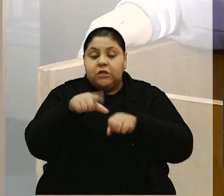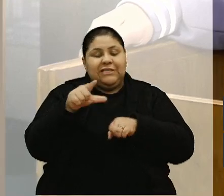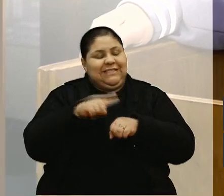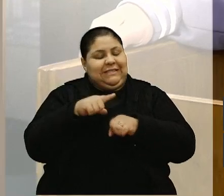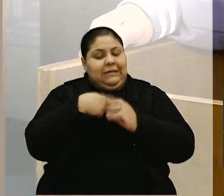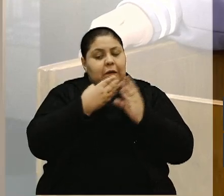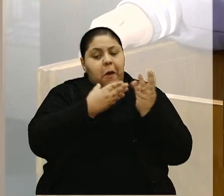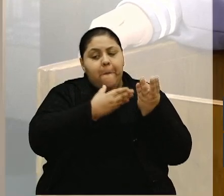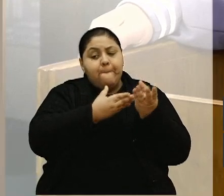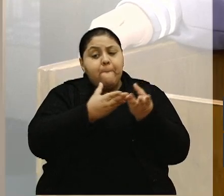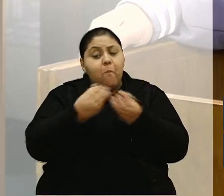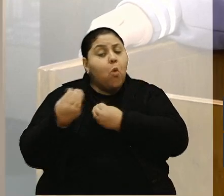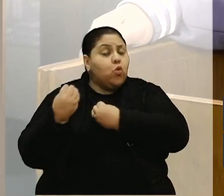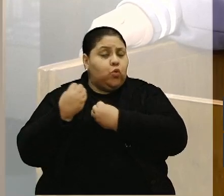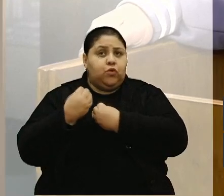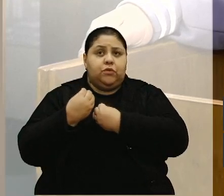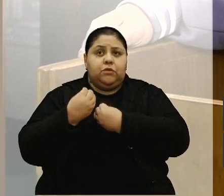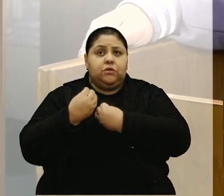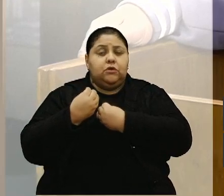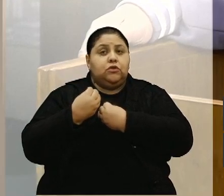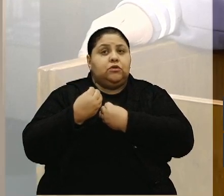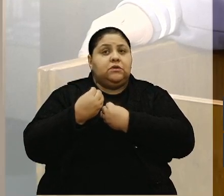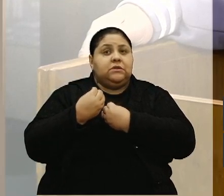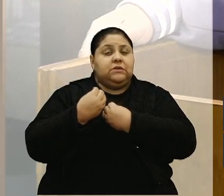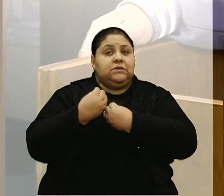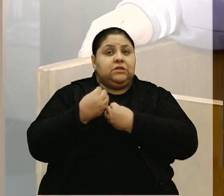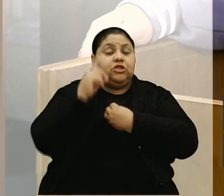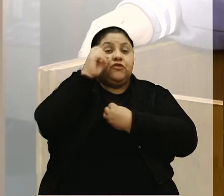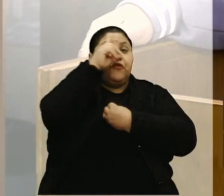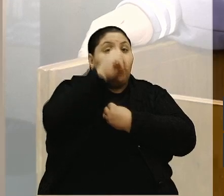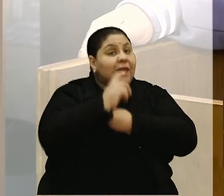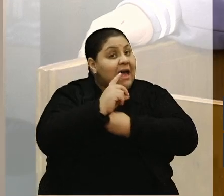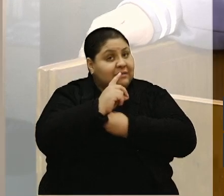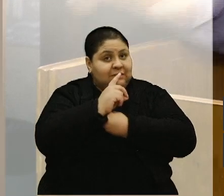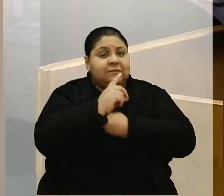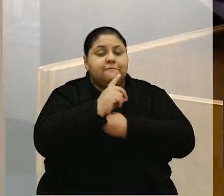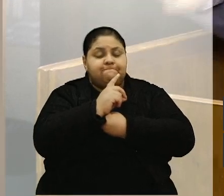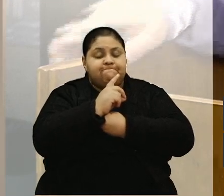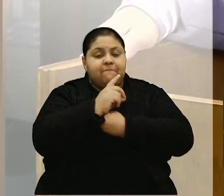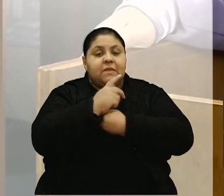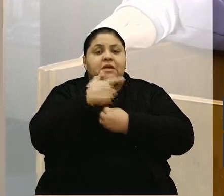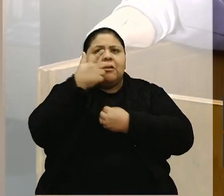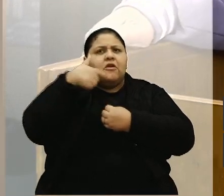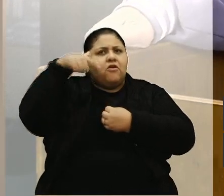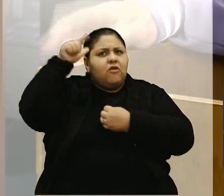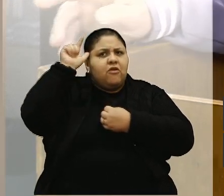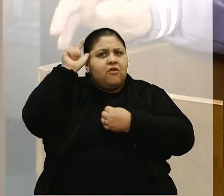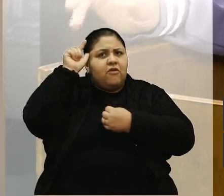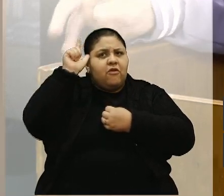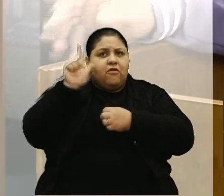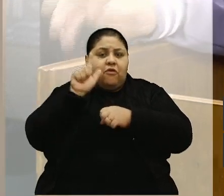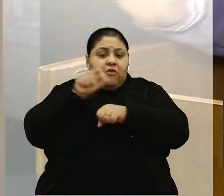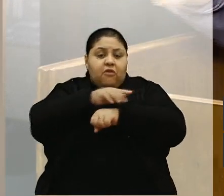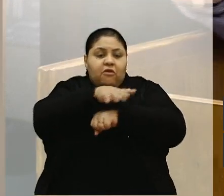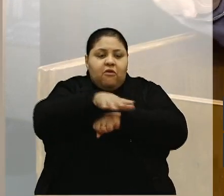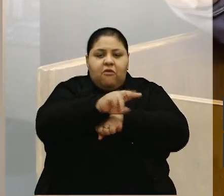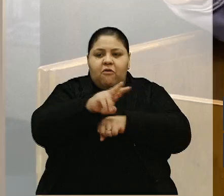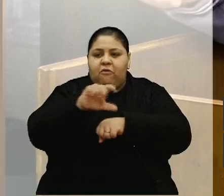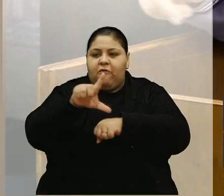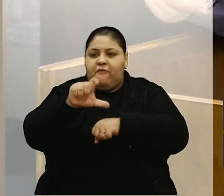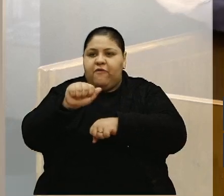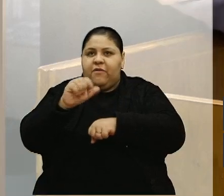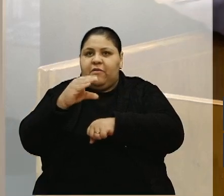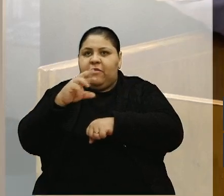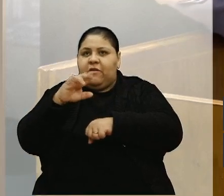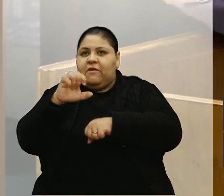muitas mazelas. Eu falei ontem que só na região de Galópolis, Vila Cristina, precisaria de cinco PC,